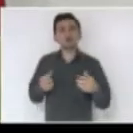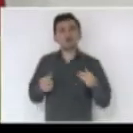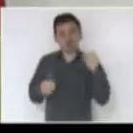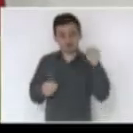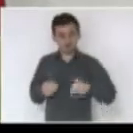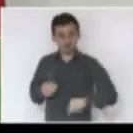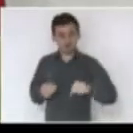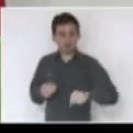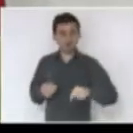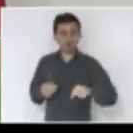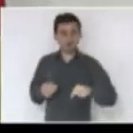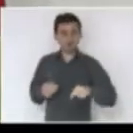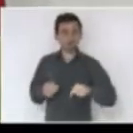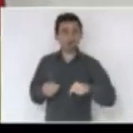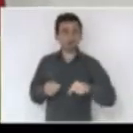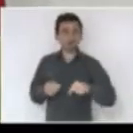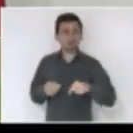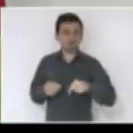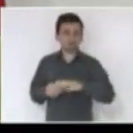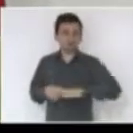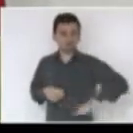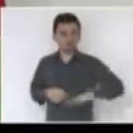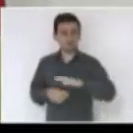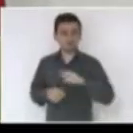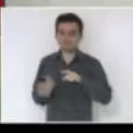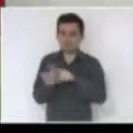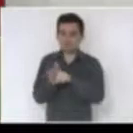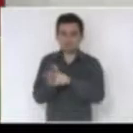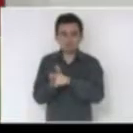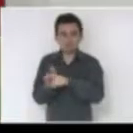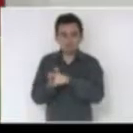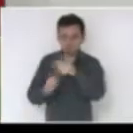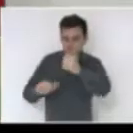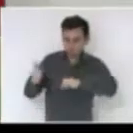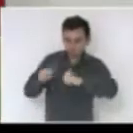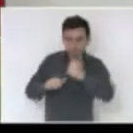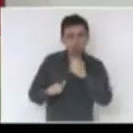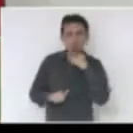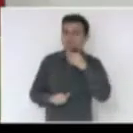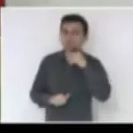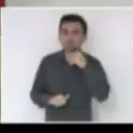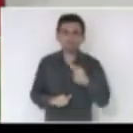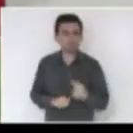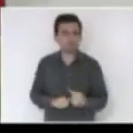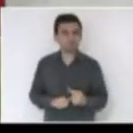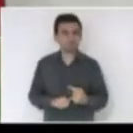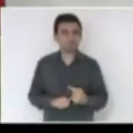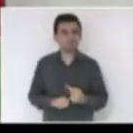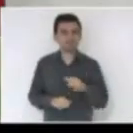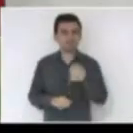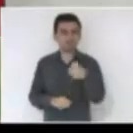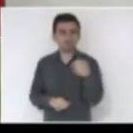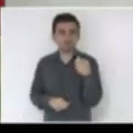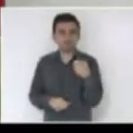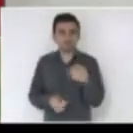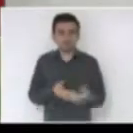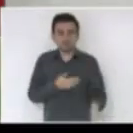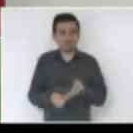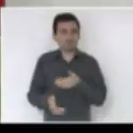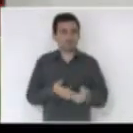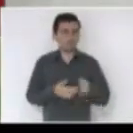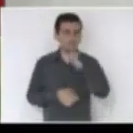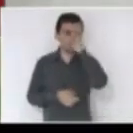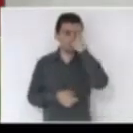Brasileiro, como o Rega Geral, não conseguimos fiscalizar as contas. e o Executivo faz o que quer.